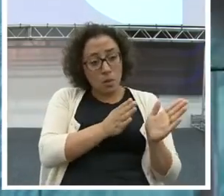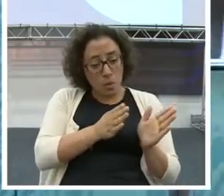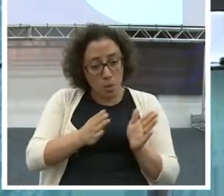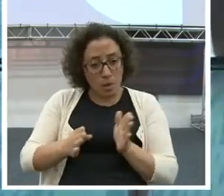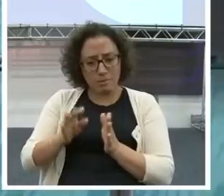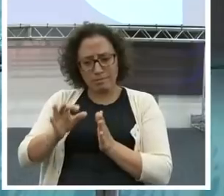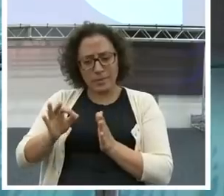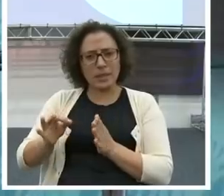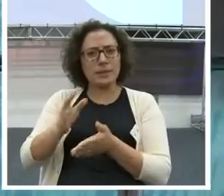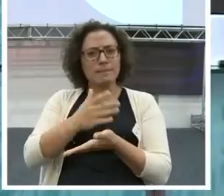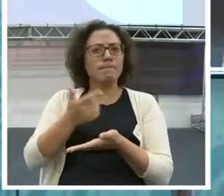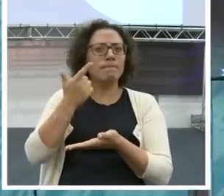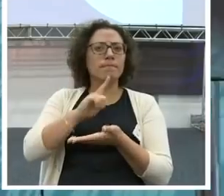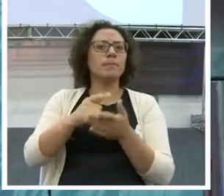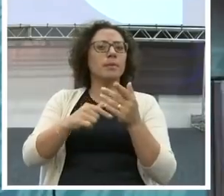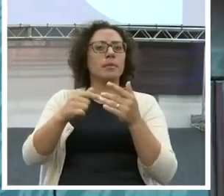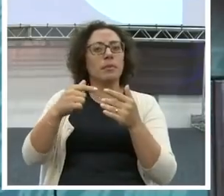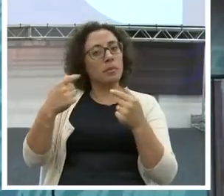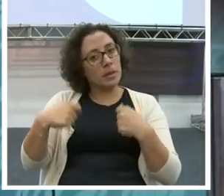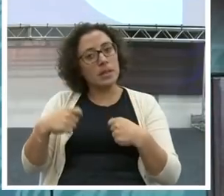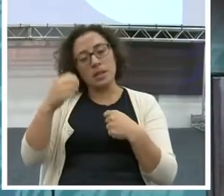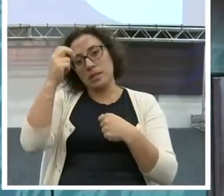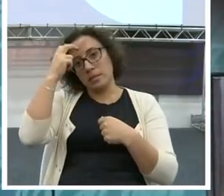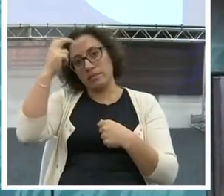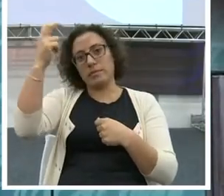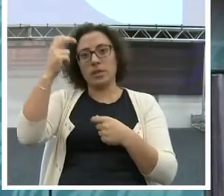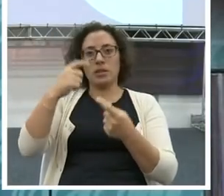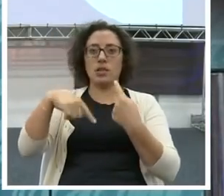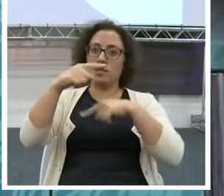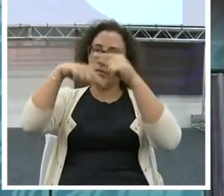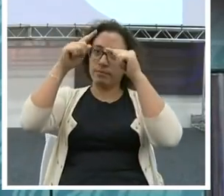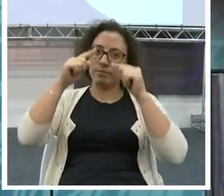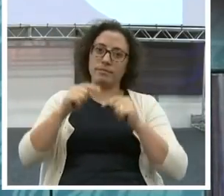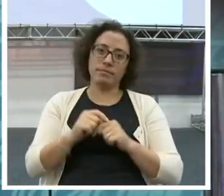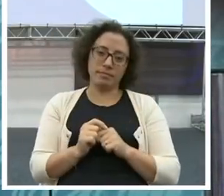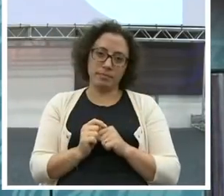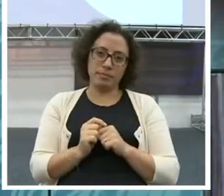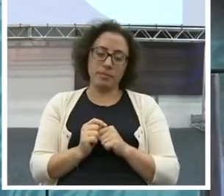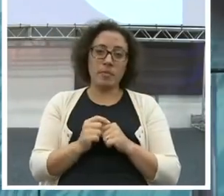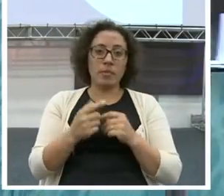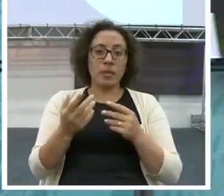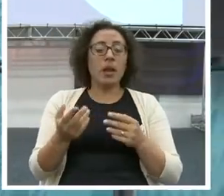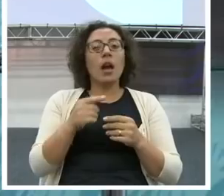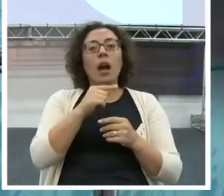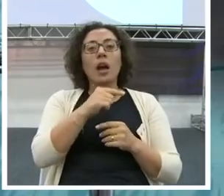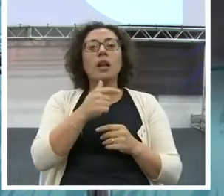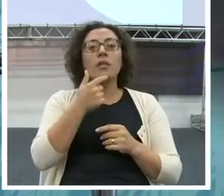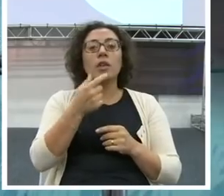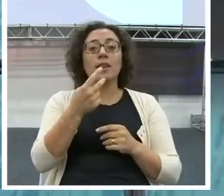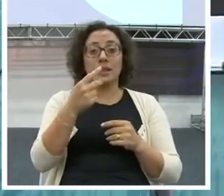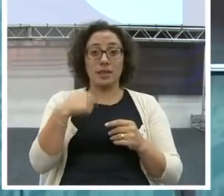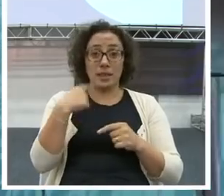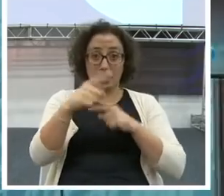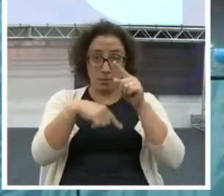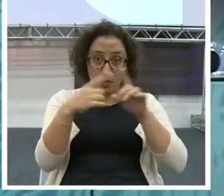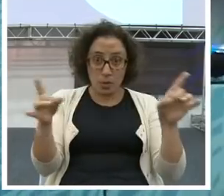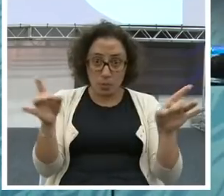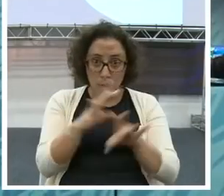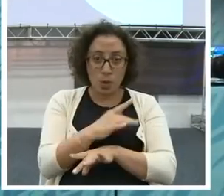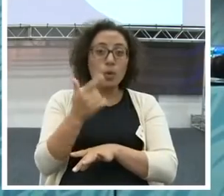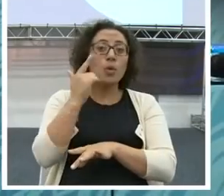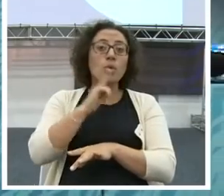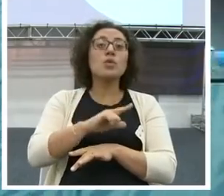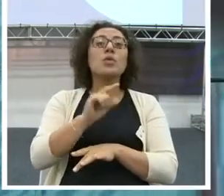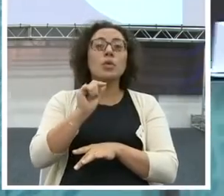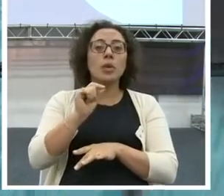Só desenvolver níveis de inteligência financeira. E aí, ele tinha o quê? R$ 200,00 e uma renda de